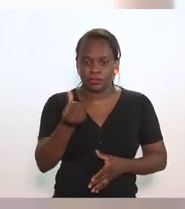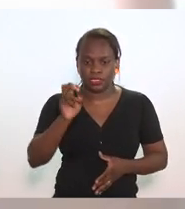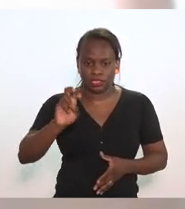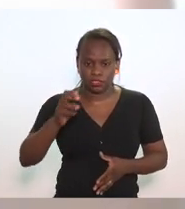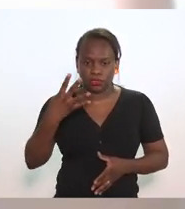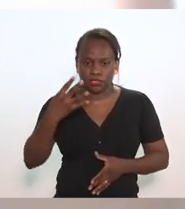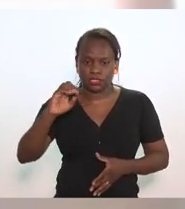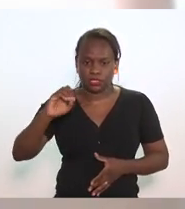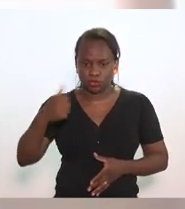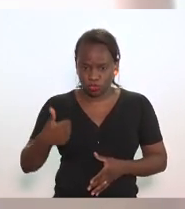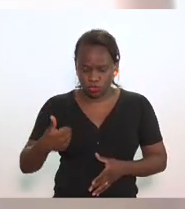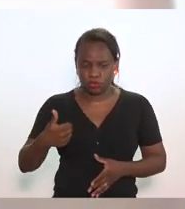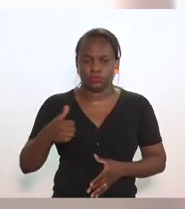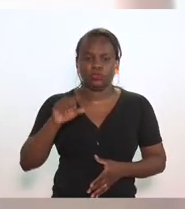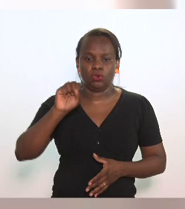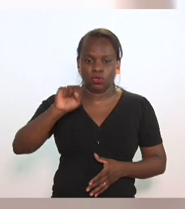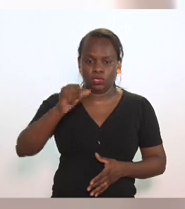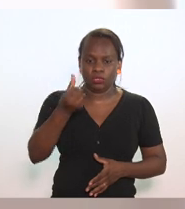865401